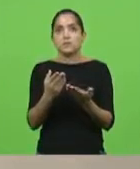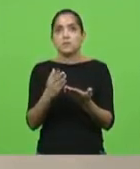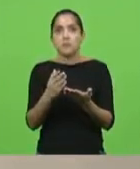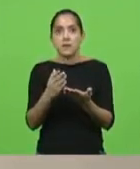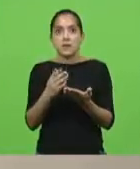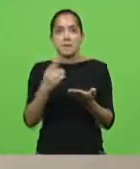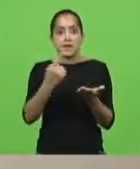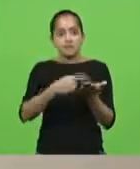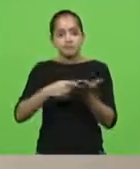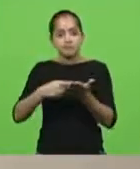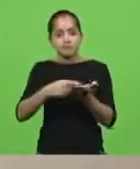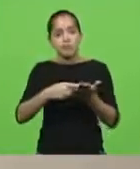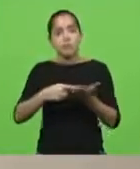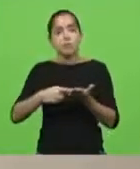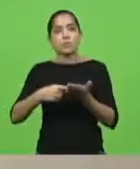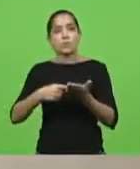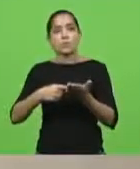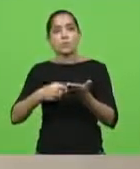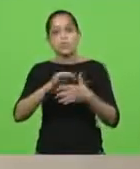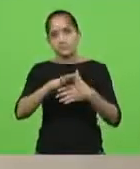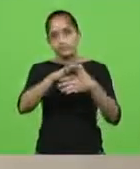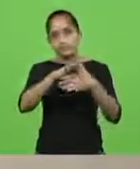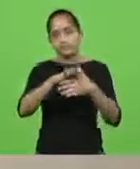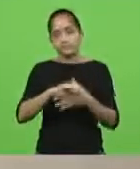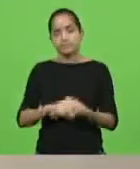entendimento entre os líderes. Ok.